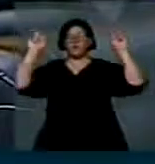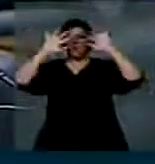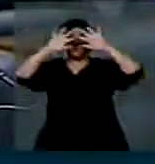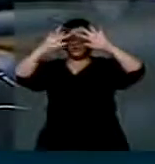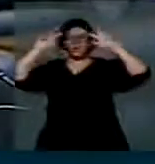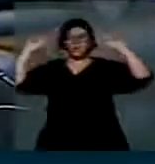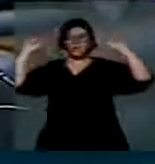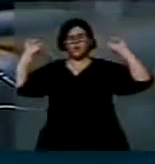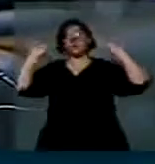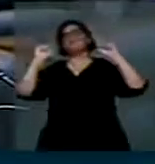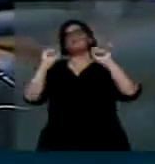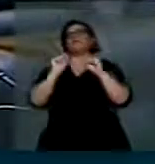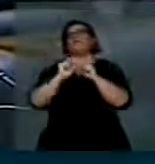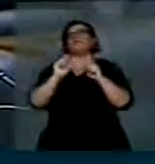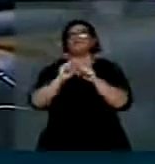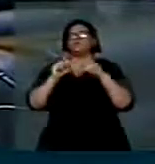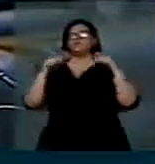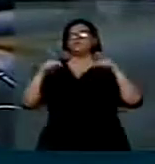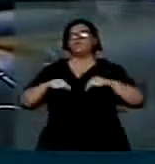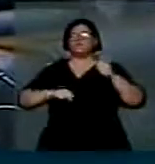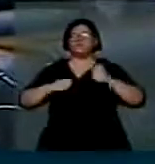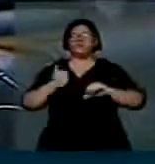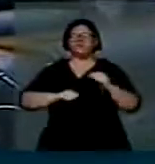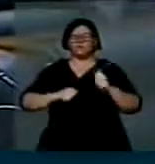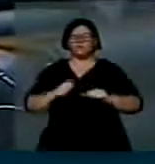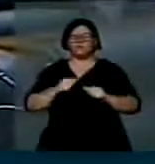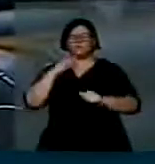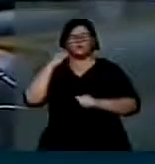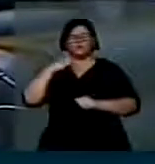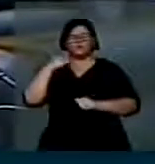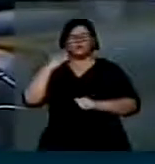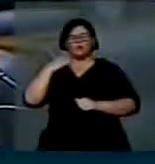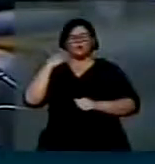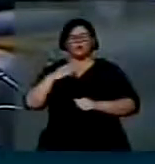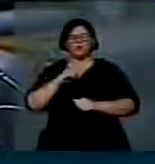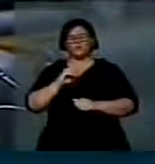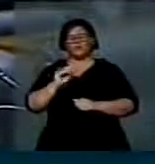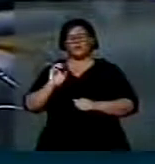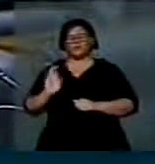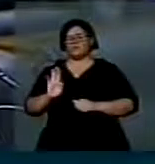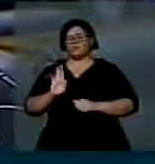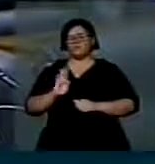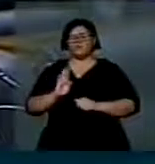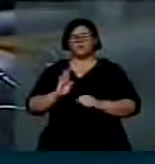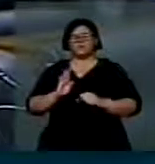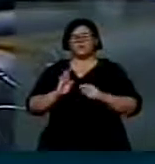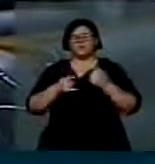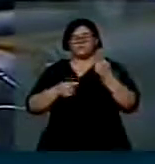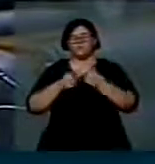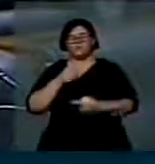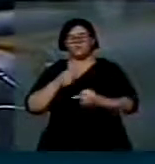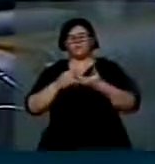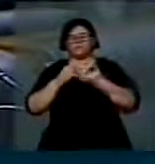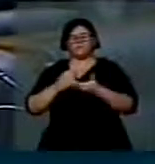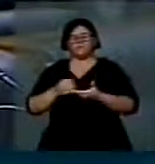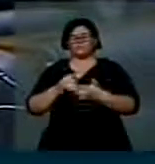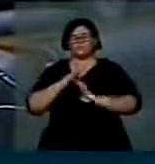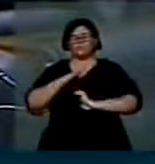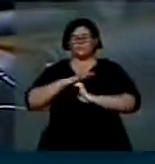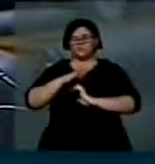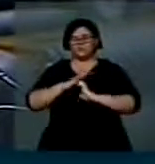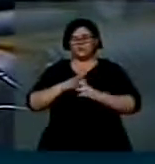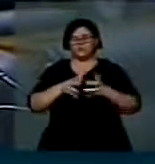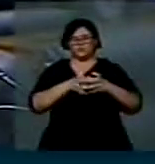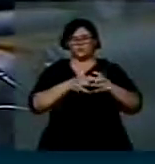Ordem dos Advogados do Brasil para proibir a contribuição de empresas a partidos